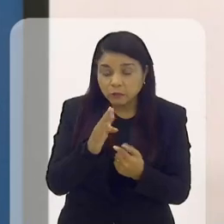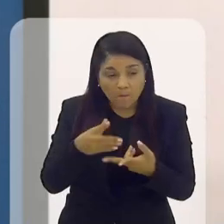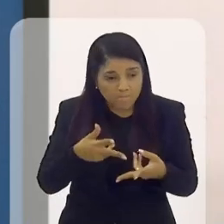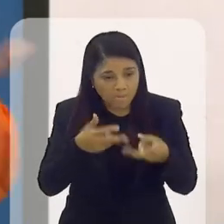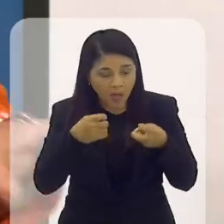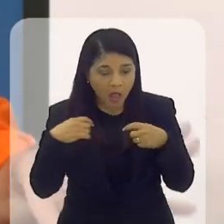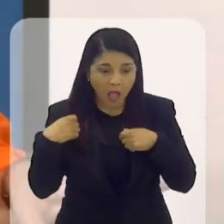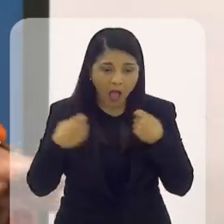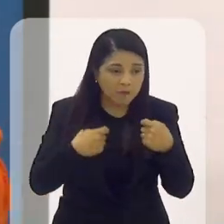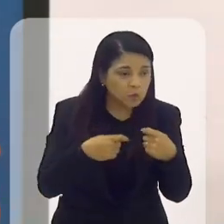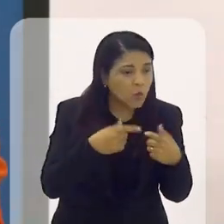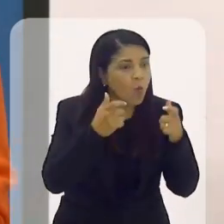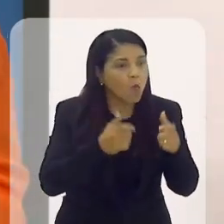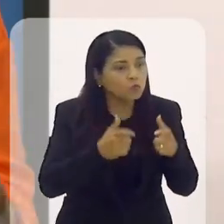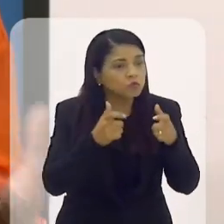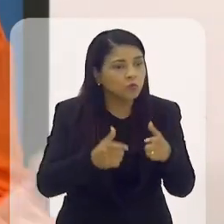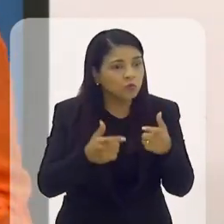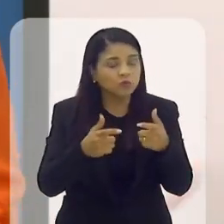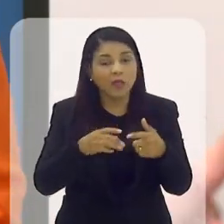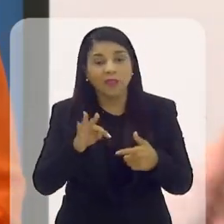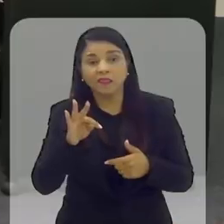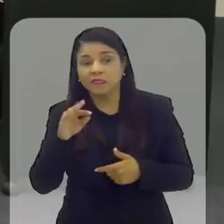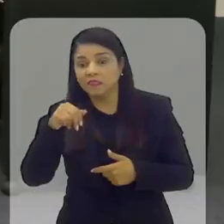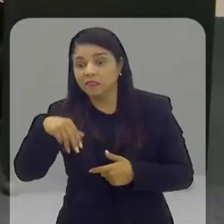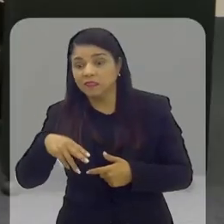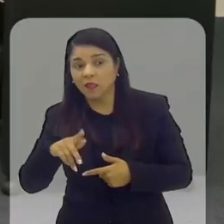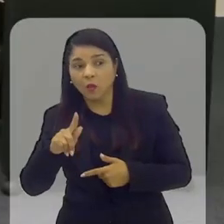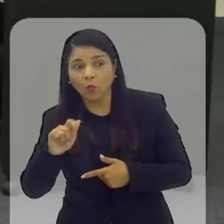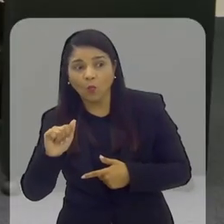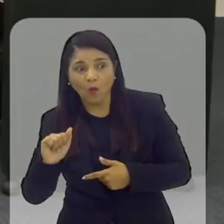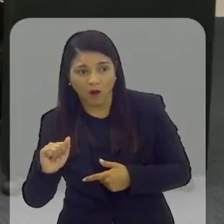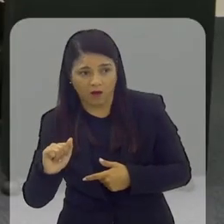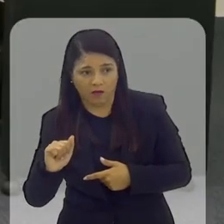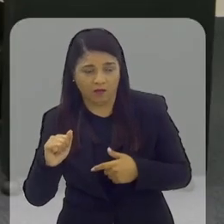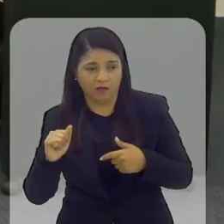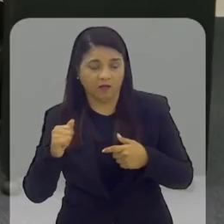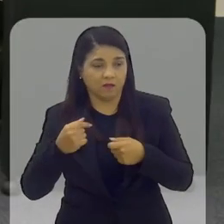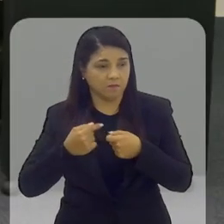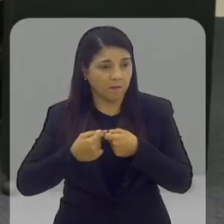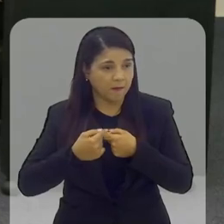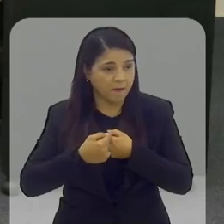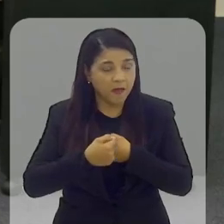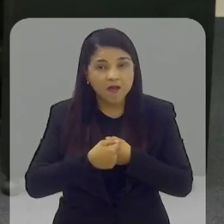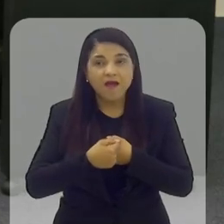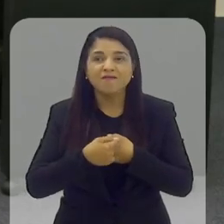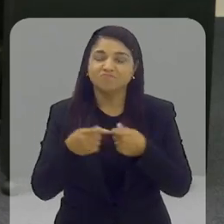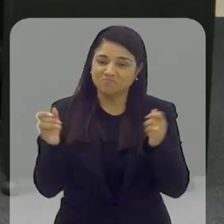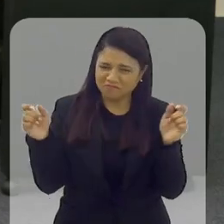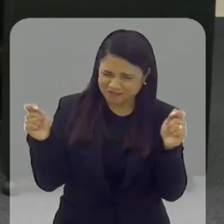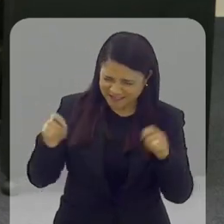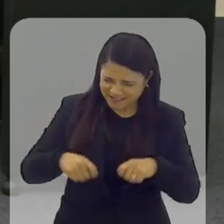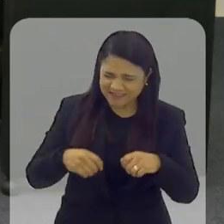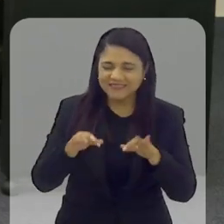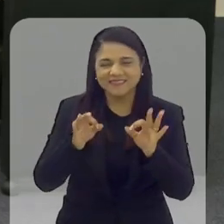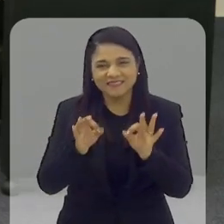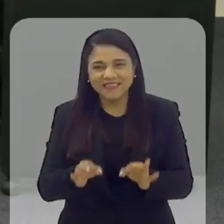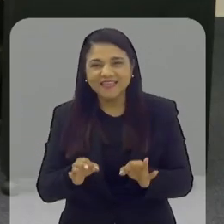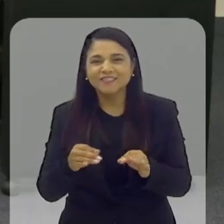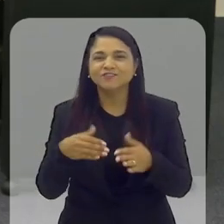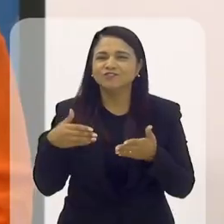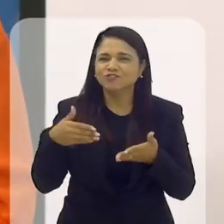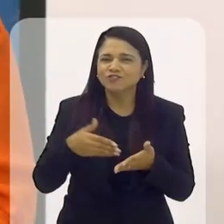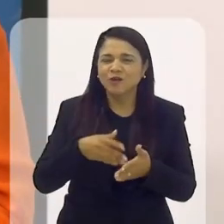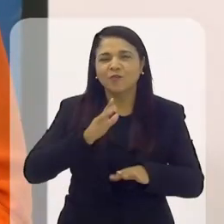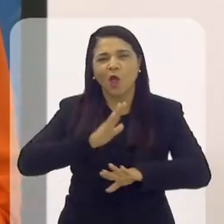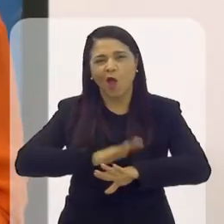imediatamente, moço, para onde estamos levando? Ele não é Tinguá, não. É Tanguá. Ele voltou aí, mas deu tudo certo. Chegamos a